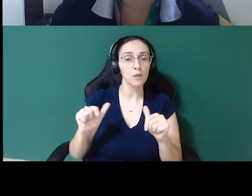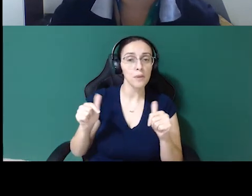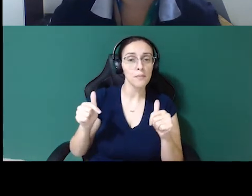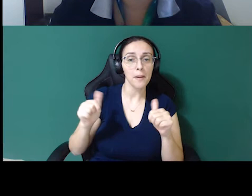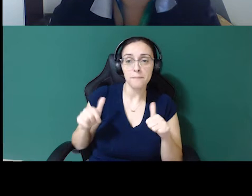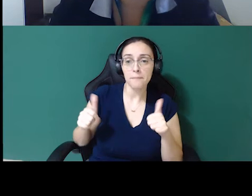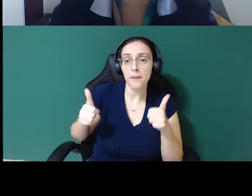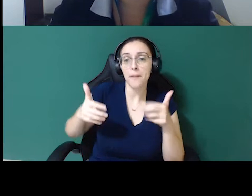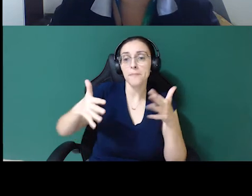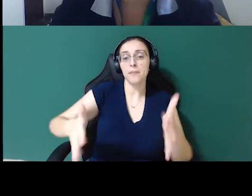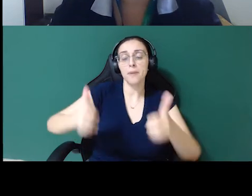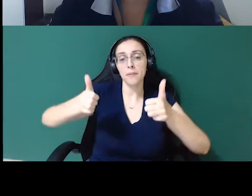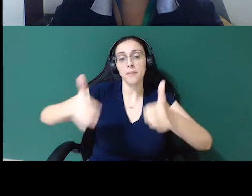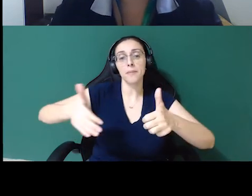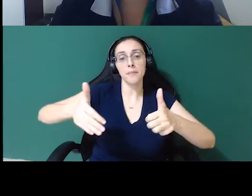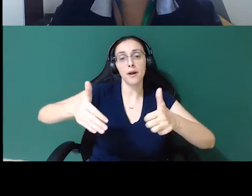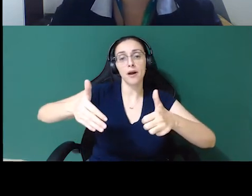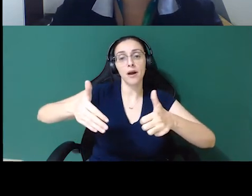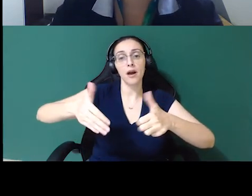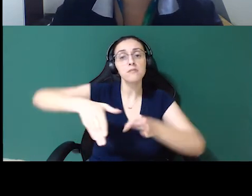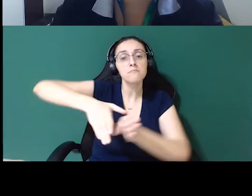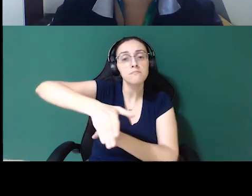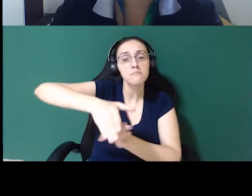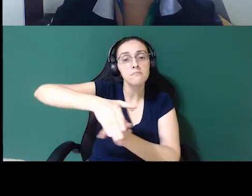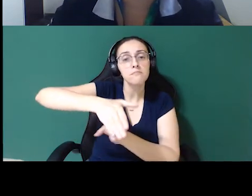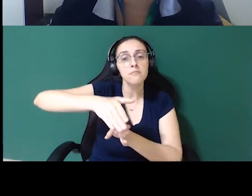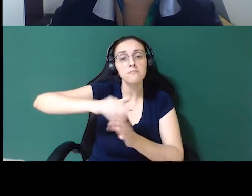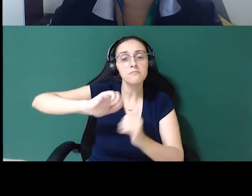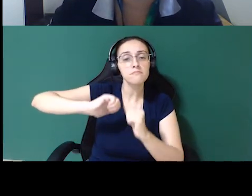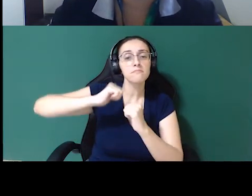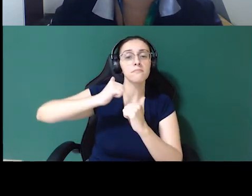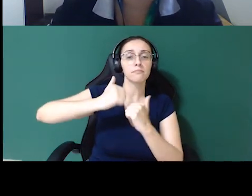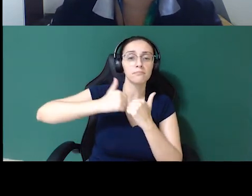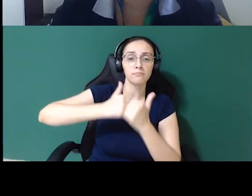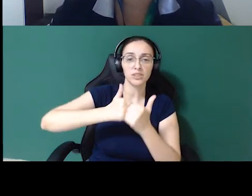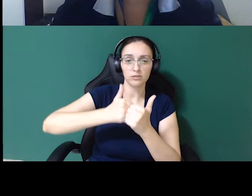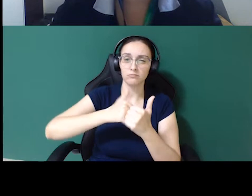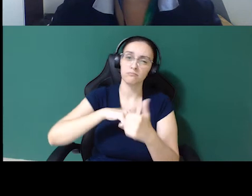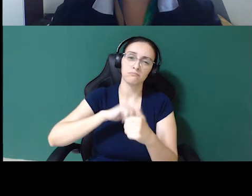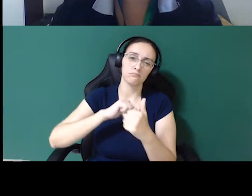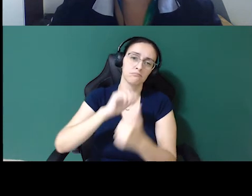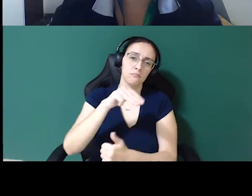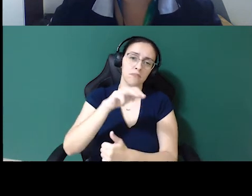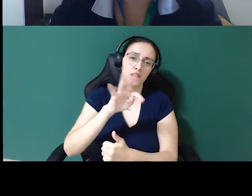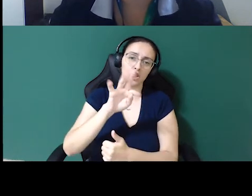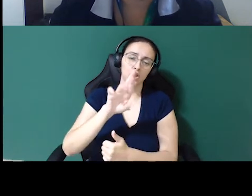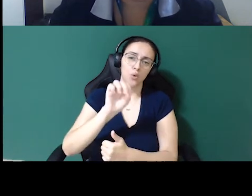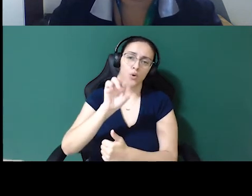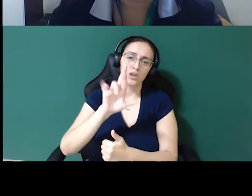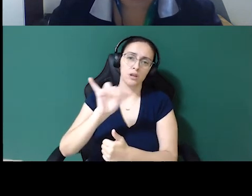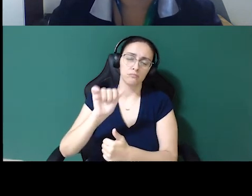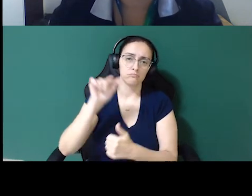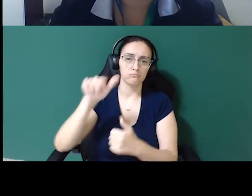mentoria, né, de mentoria, que você, dentro da sua comunidade, que você já participa, ou dentro da sua